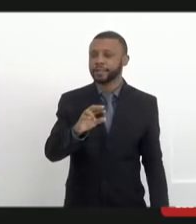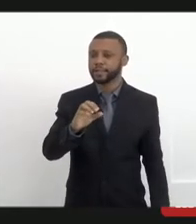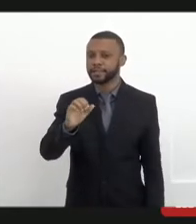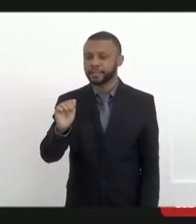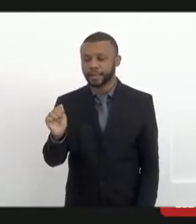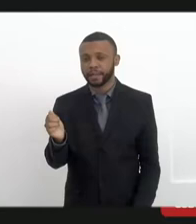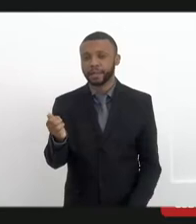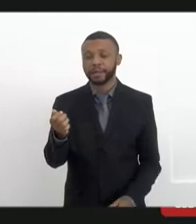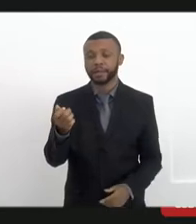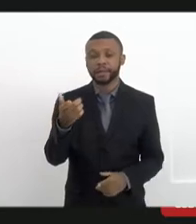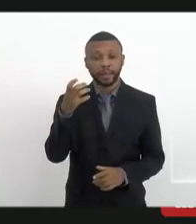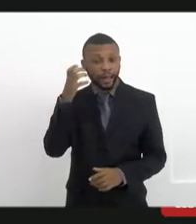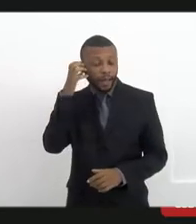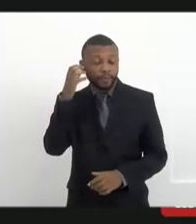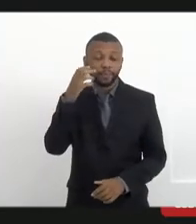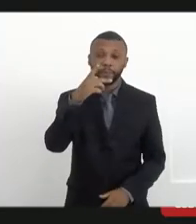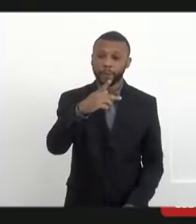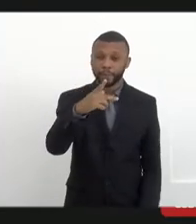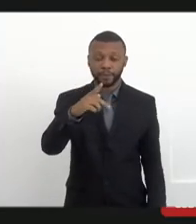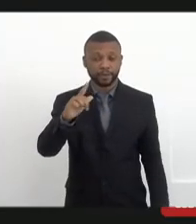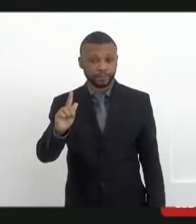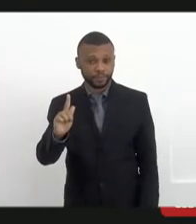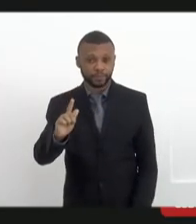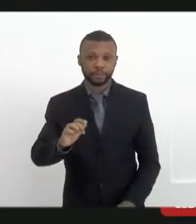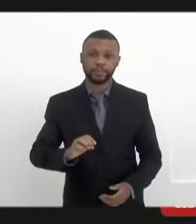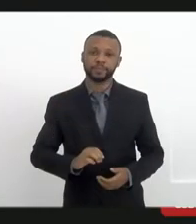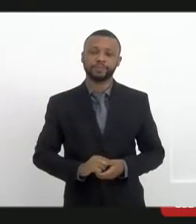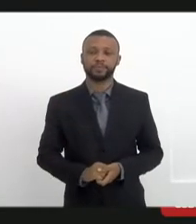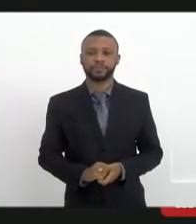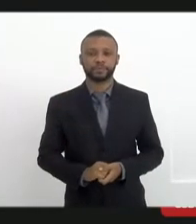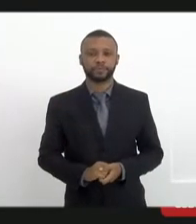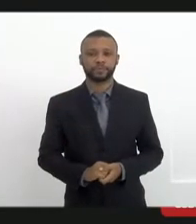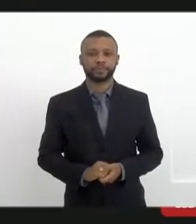PPG, fique à vontade. O jornal.